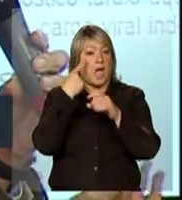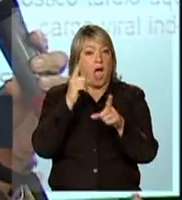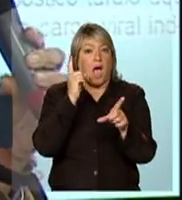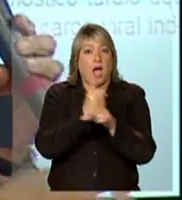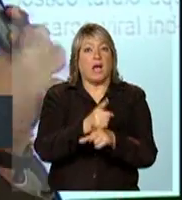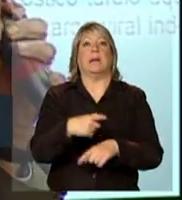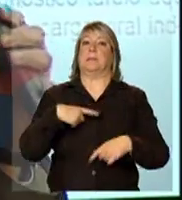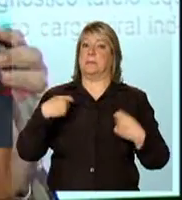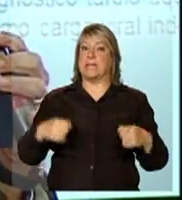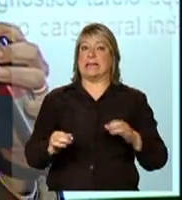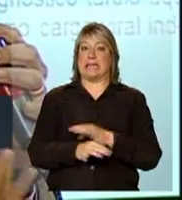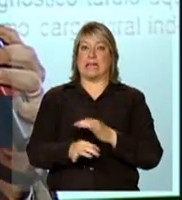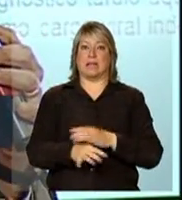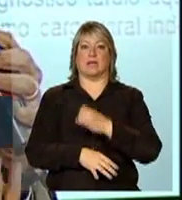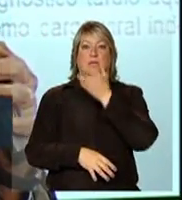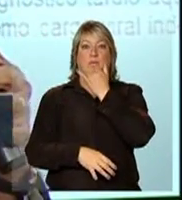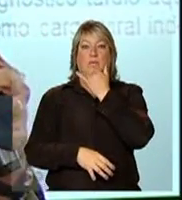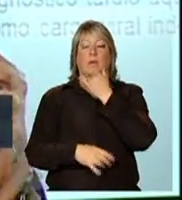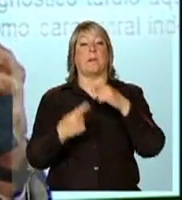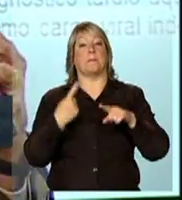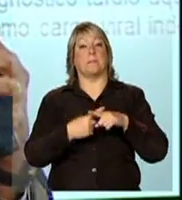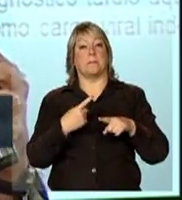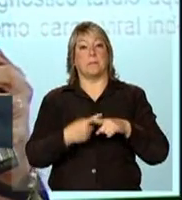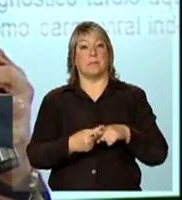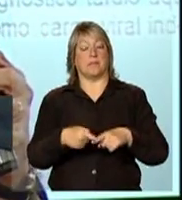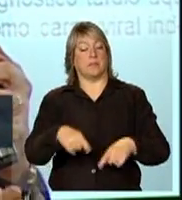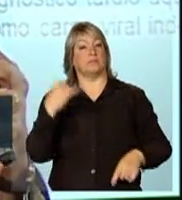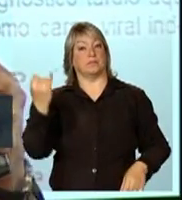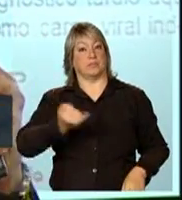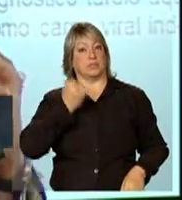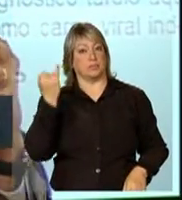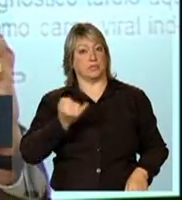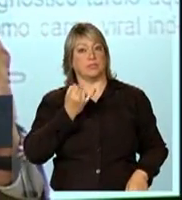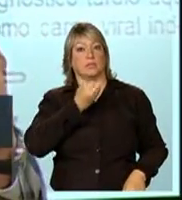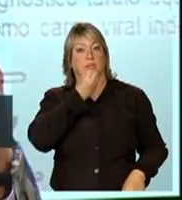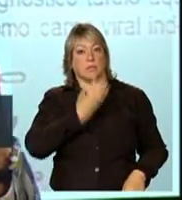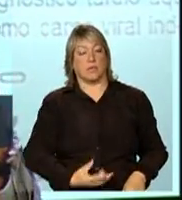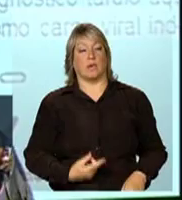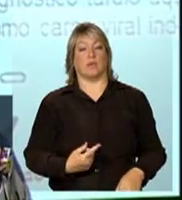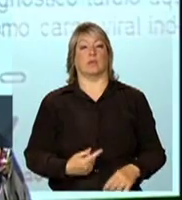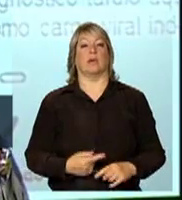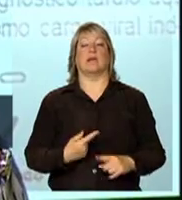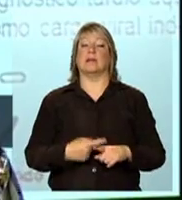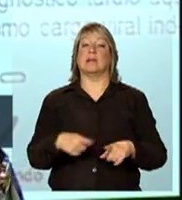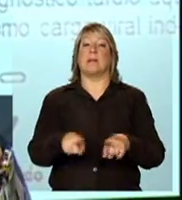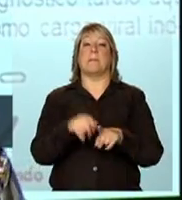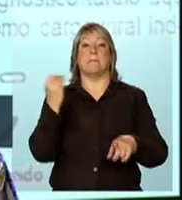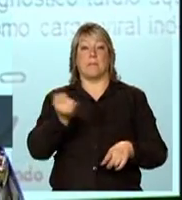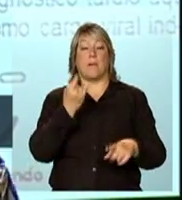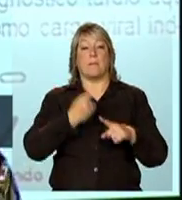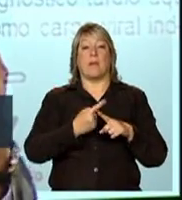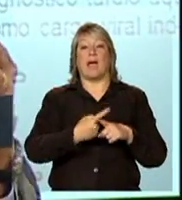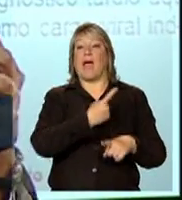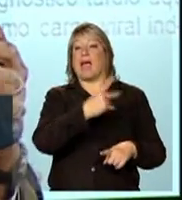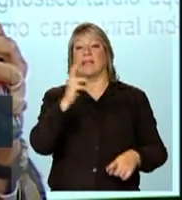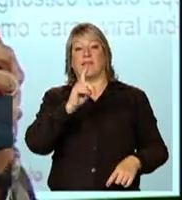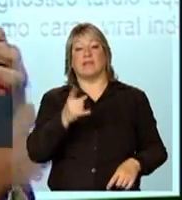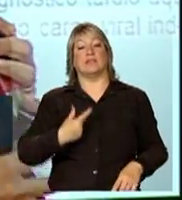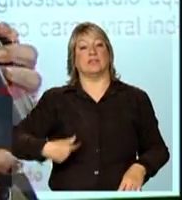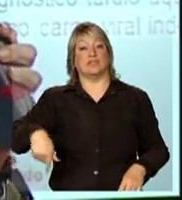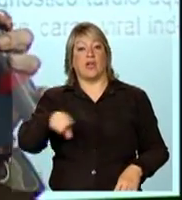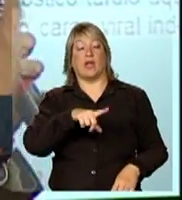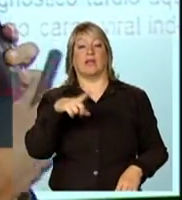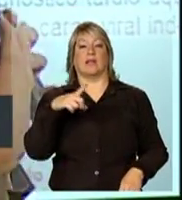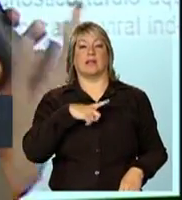Brasil está utilizando uma terapia antirretrovirais altamente eficaz, e é importante também porque cada vez a gente tem menos